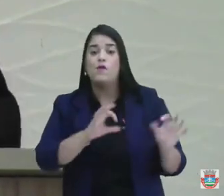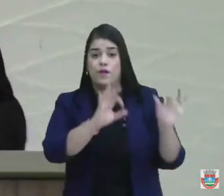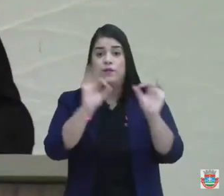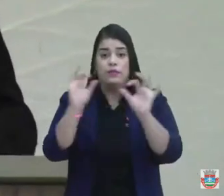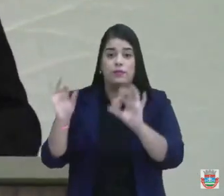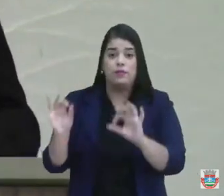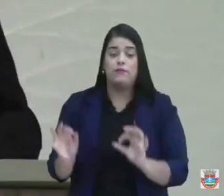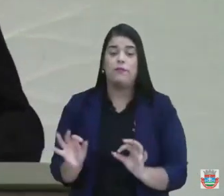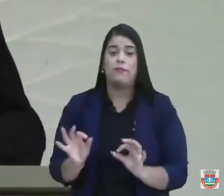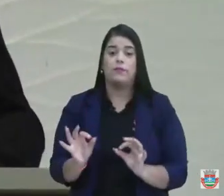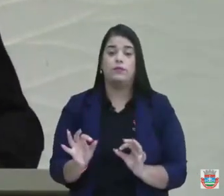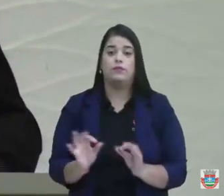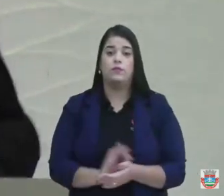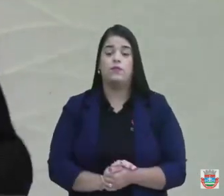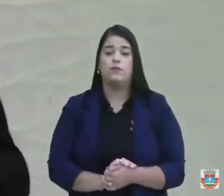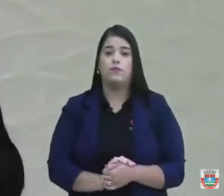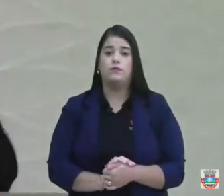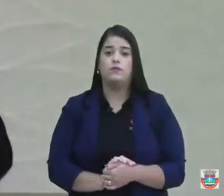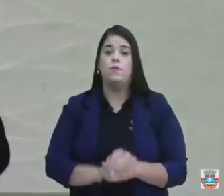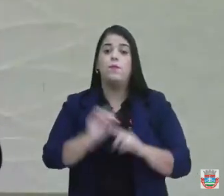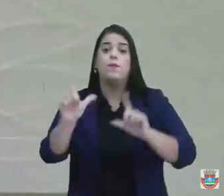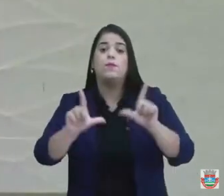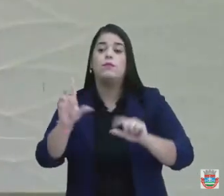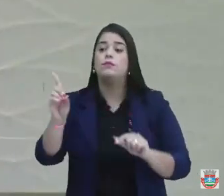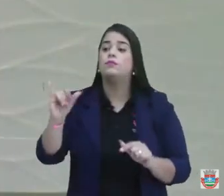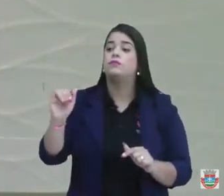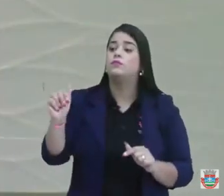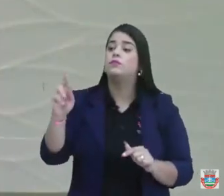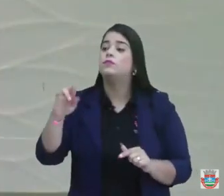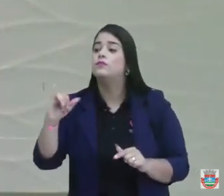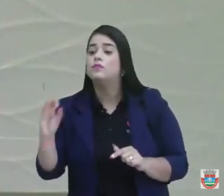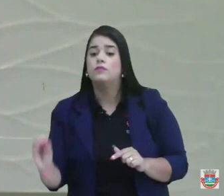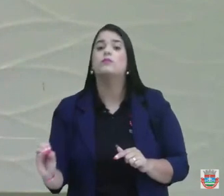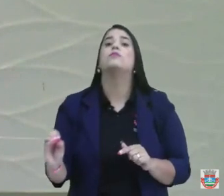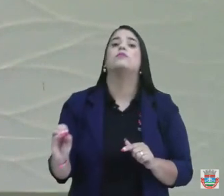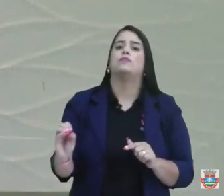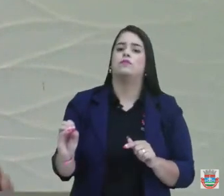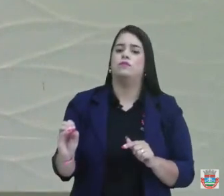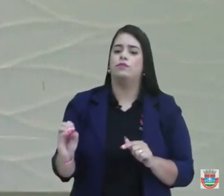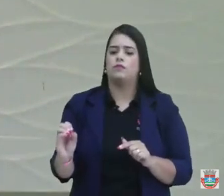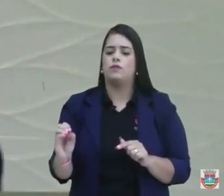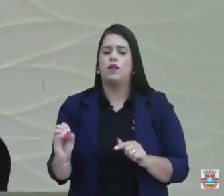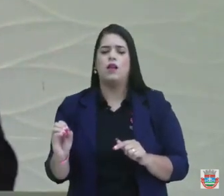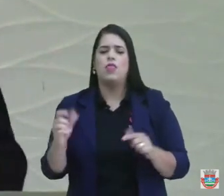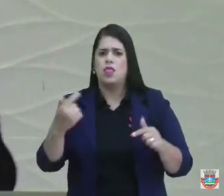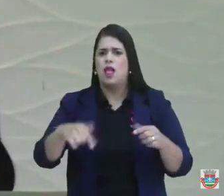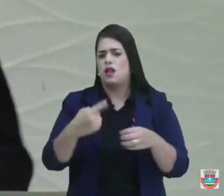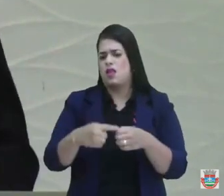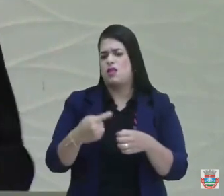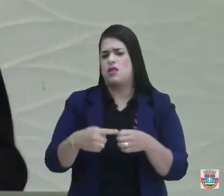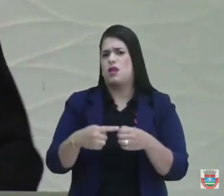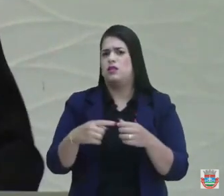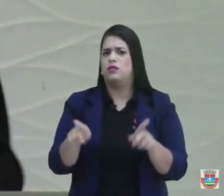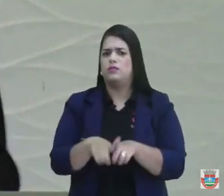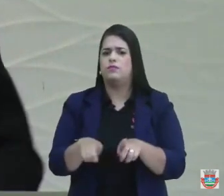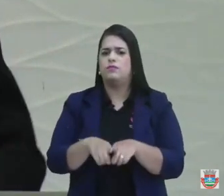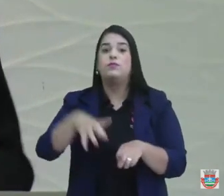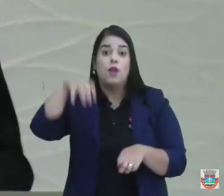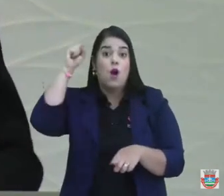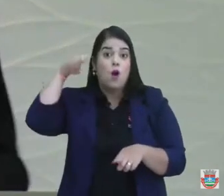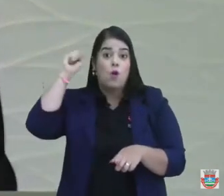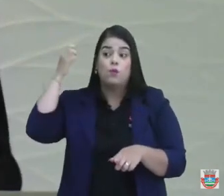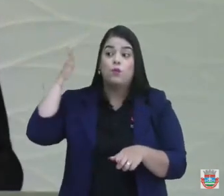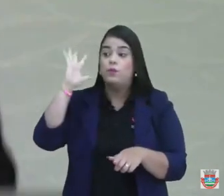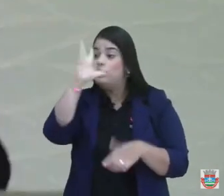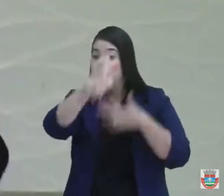da TV Diário, TV SBU, na blog Jardim do Agreste, blogs da cidade, que nos escutam através